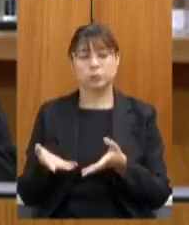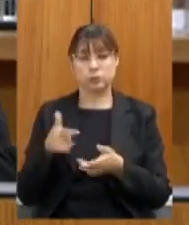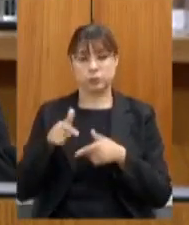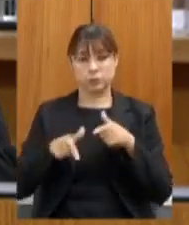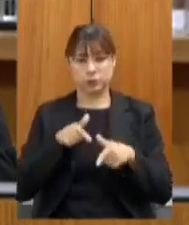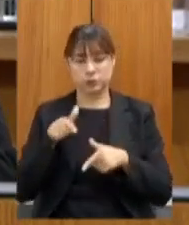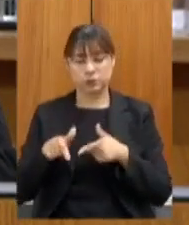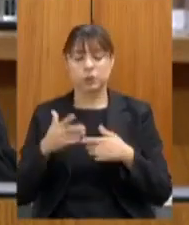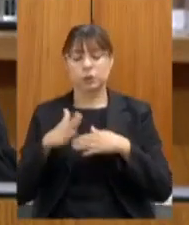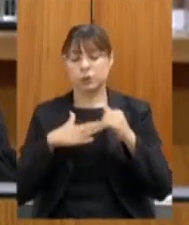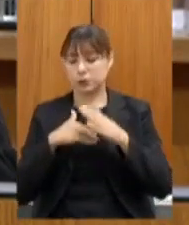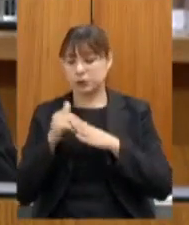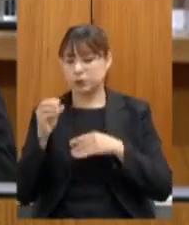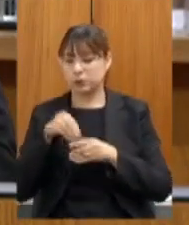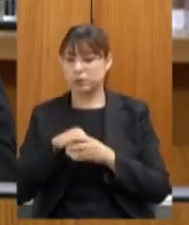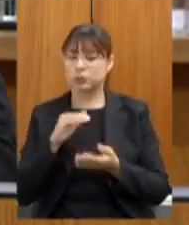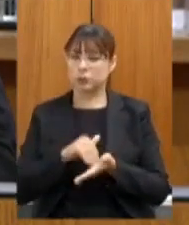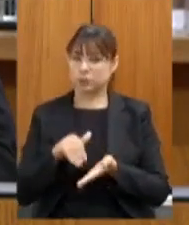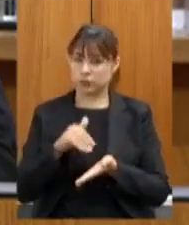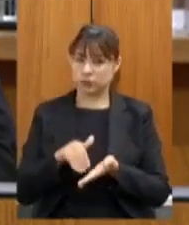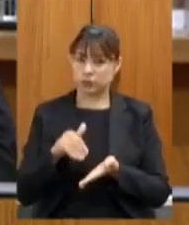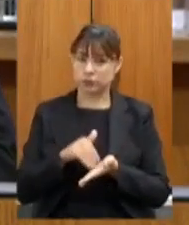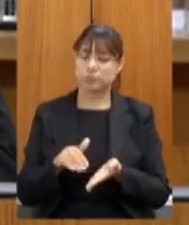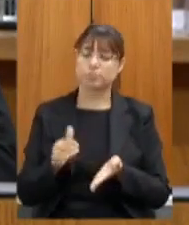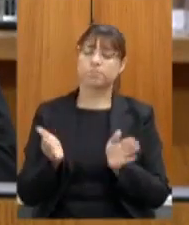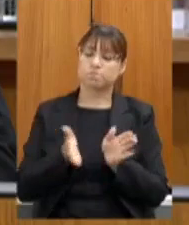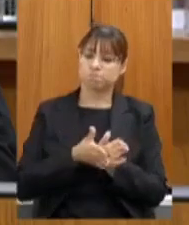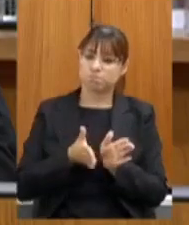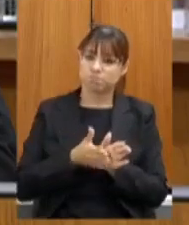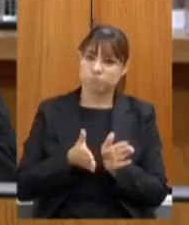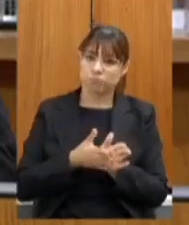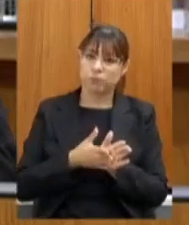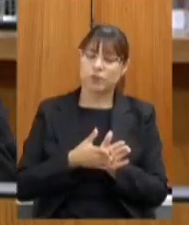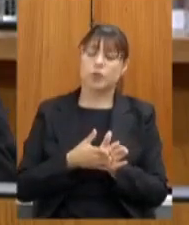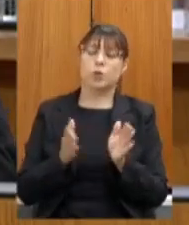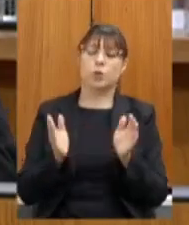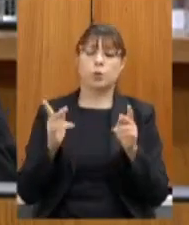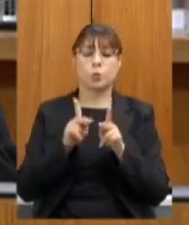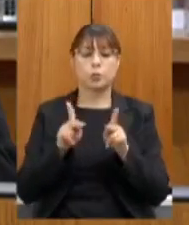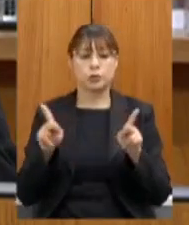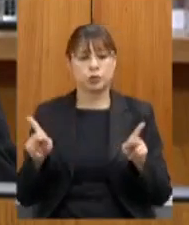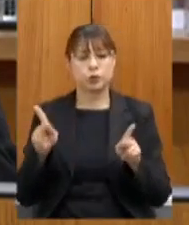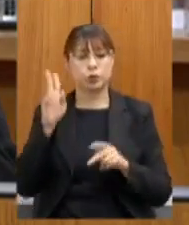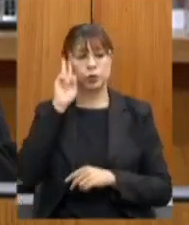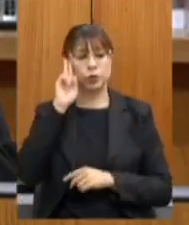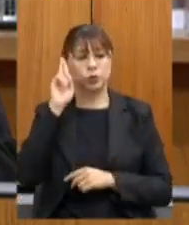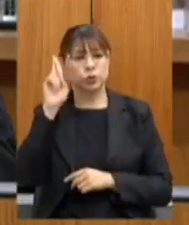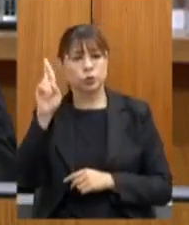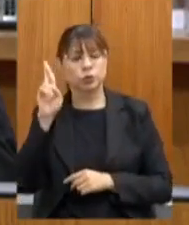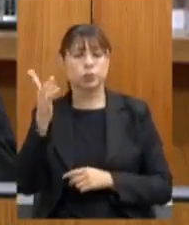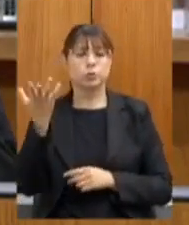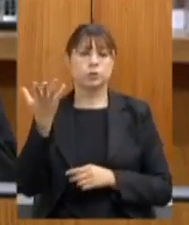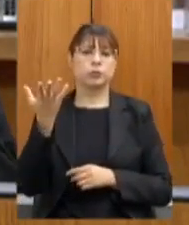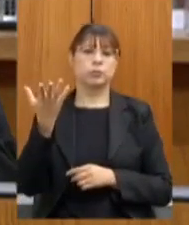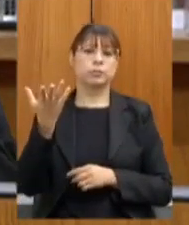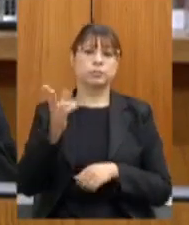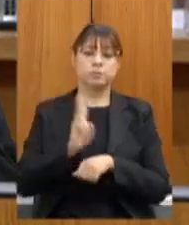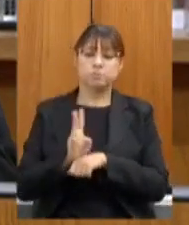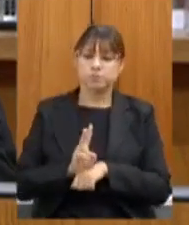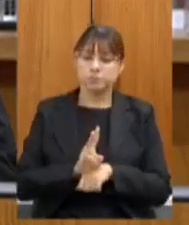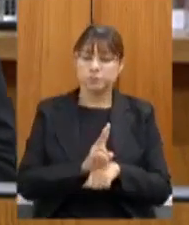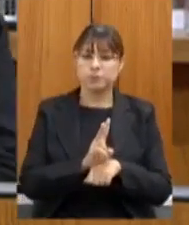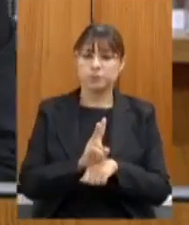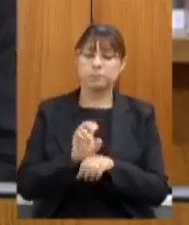secretaria gostaria de parabenizar os professores diretores superintendentes de